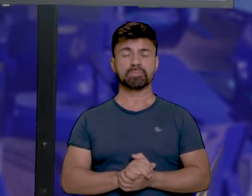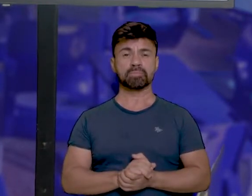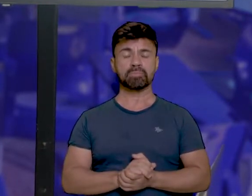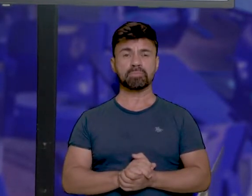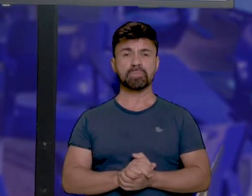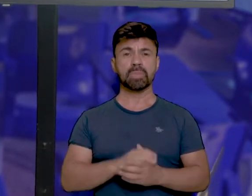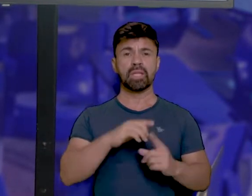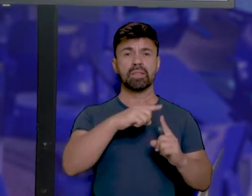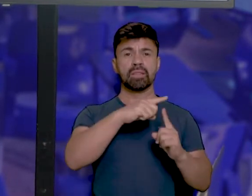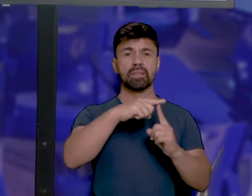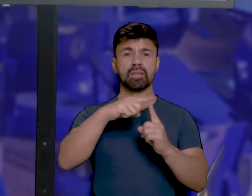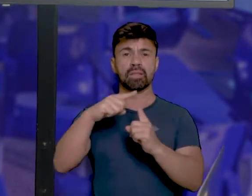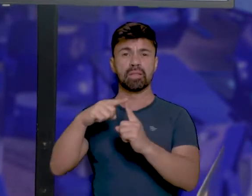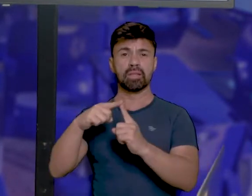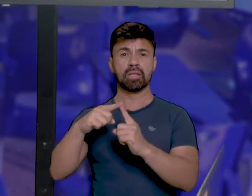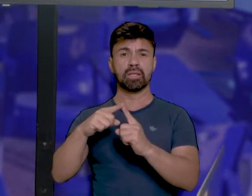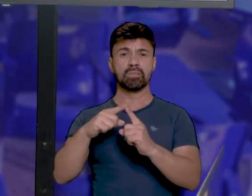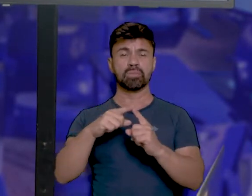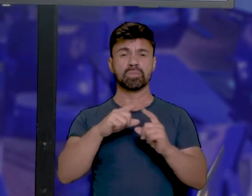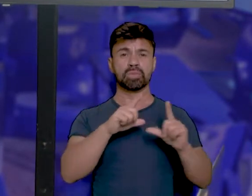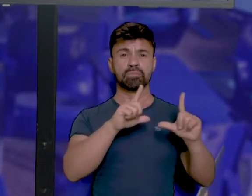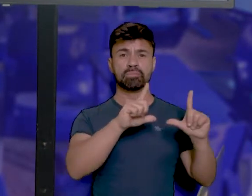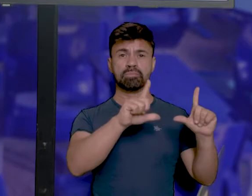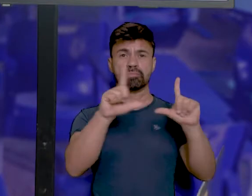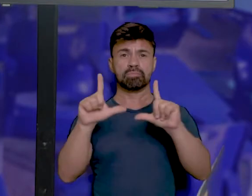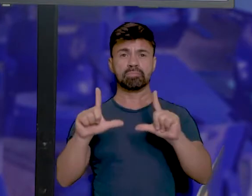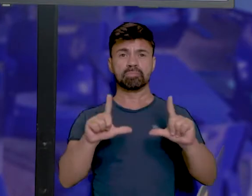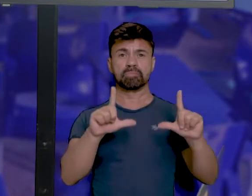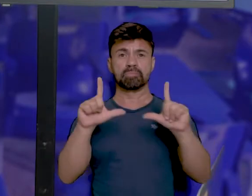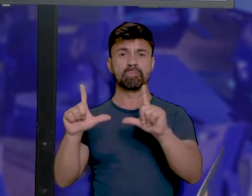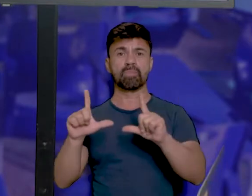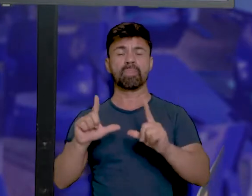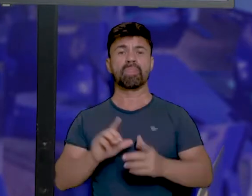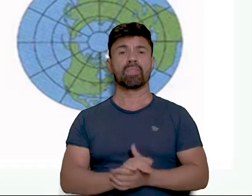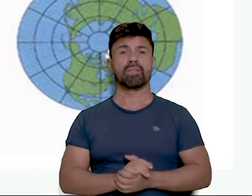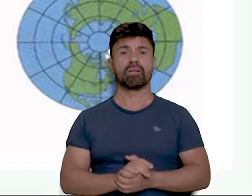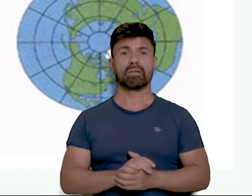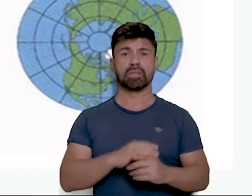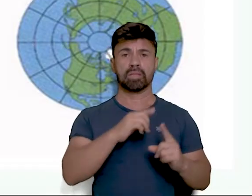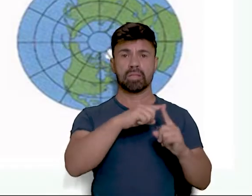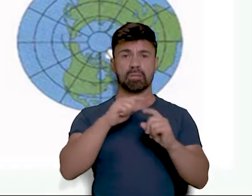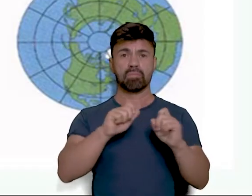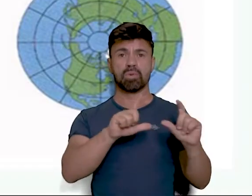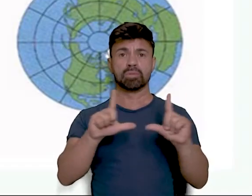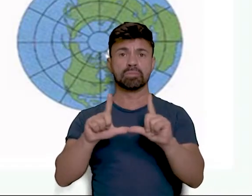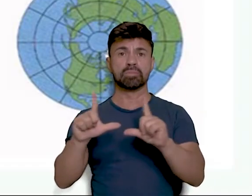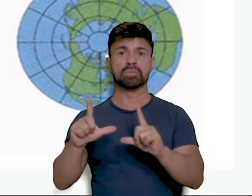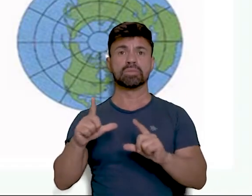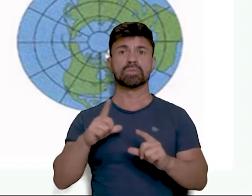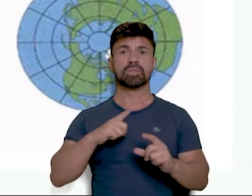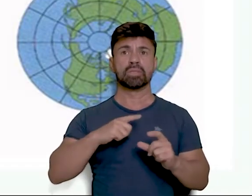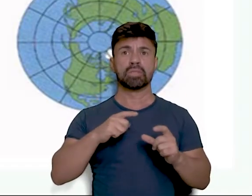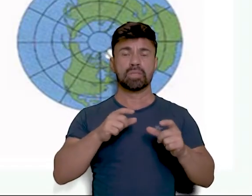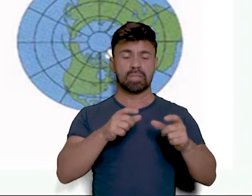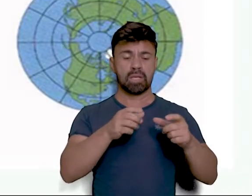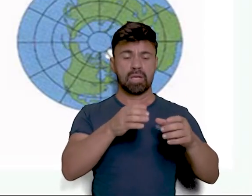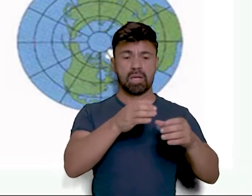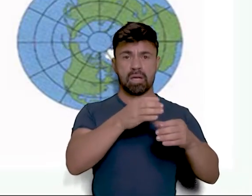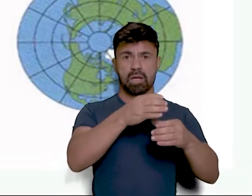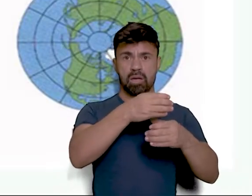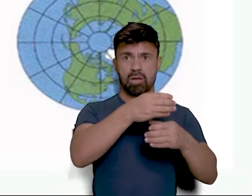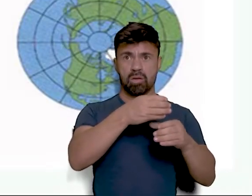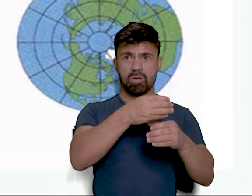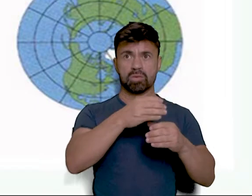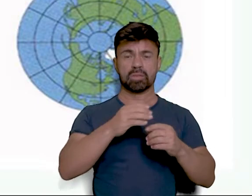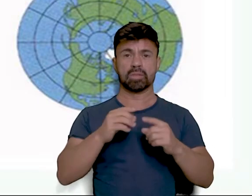Tipos de projeções, pessoal. Vamos ver aqui alguns tipos de projeções. Tipos de projeções. Temos a cônica, a cilíndrica em